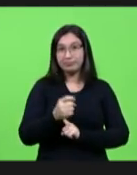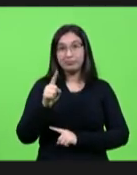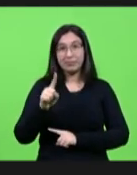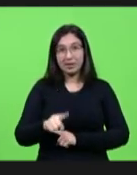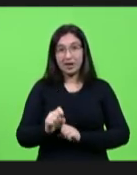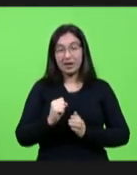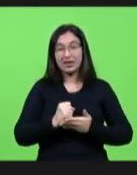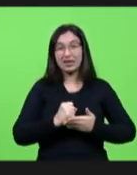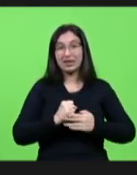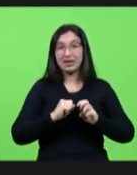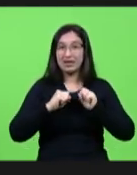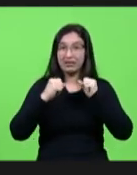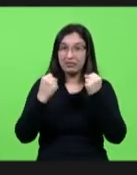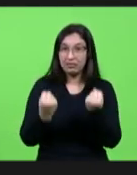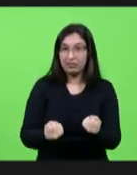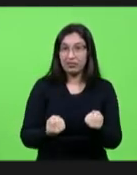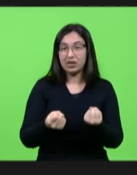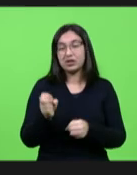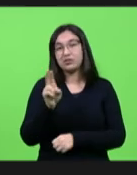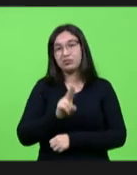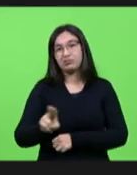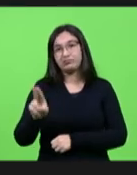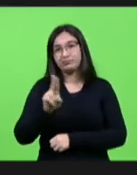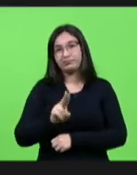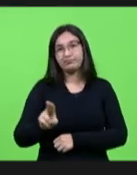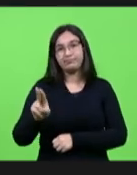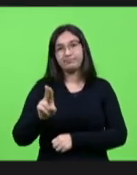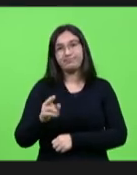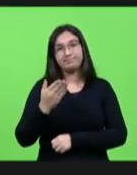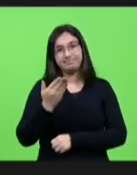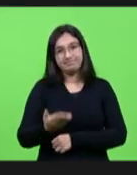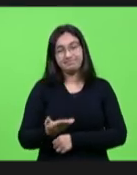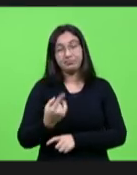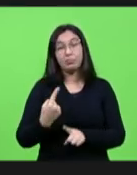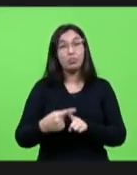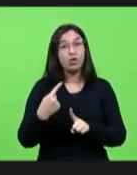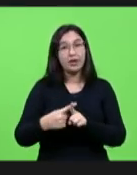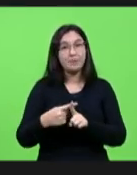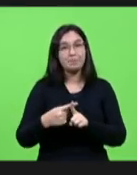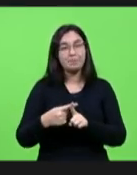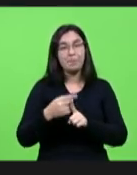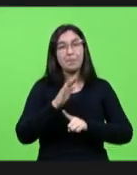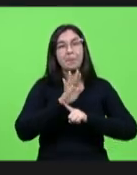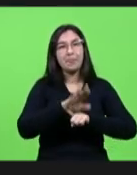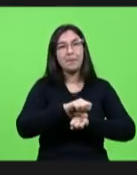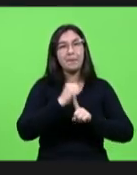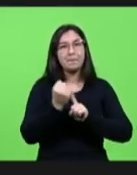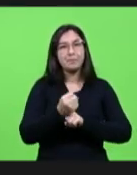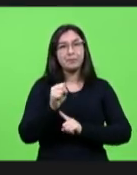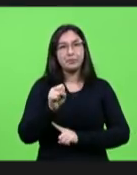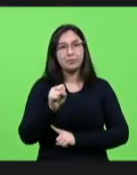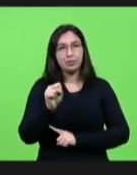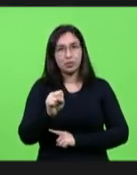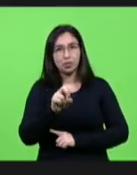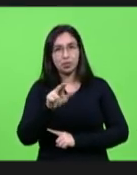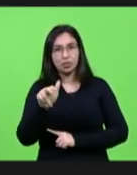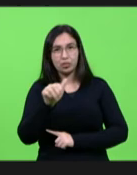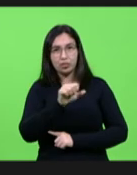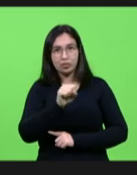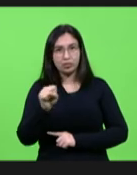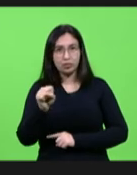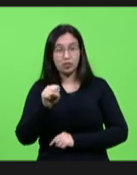defesa sim do usuário porque assistência sua sem a